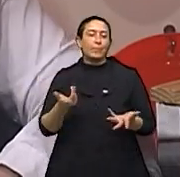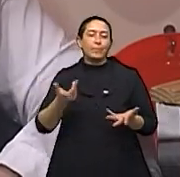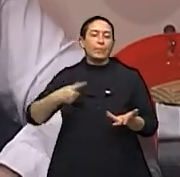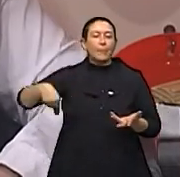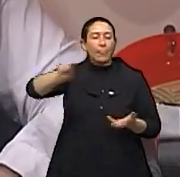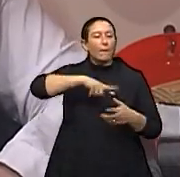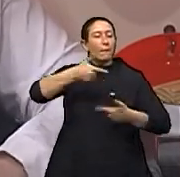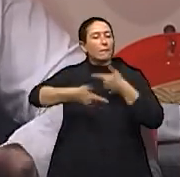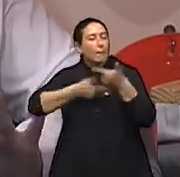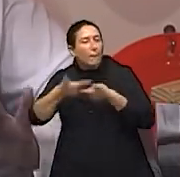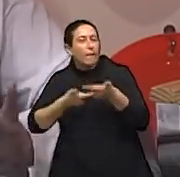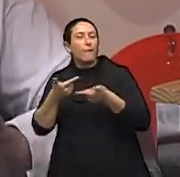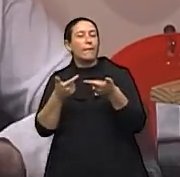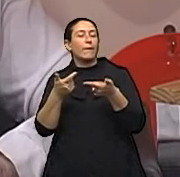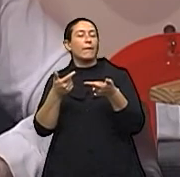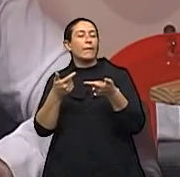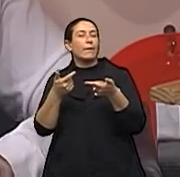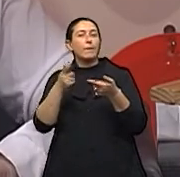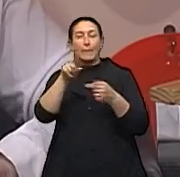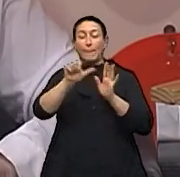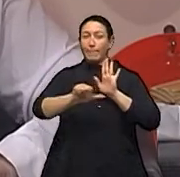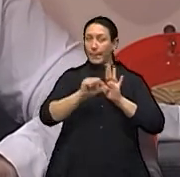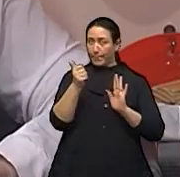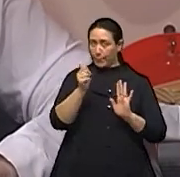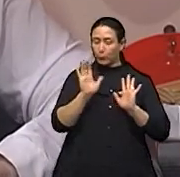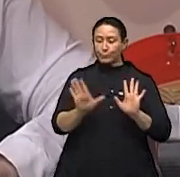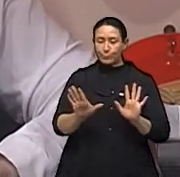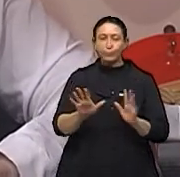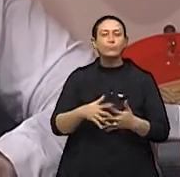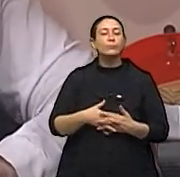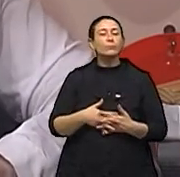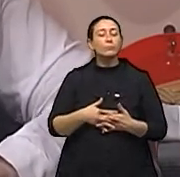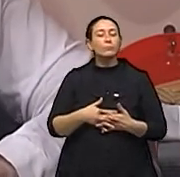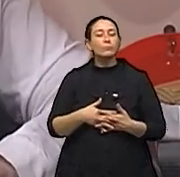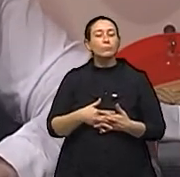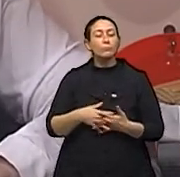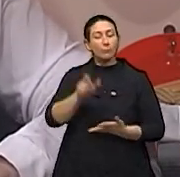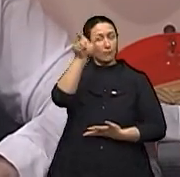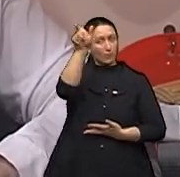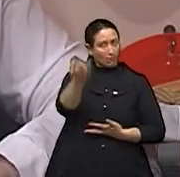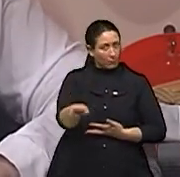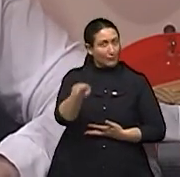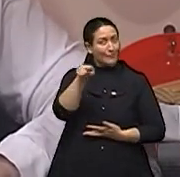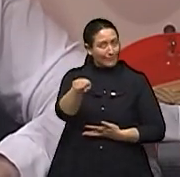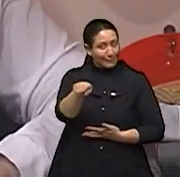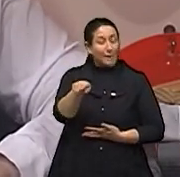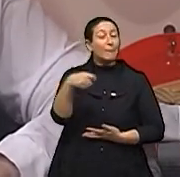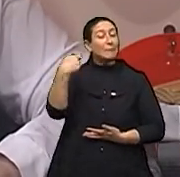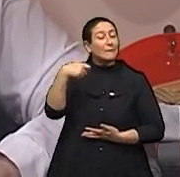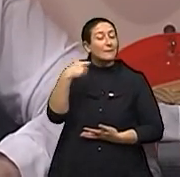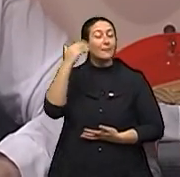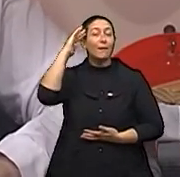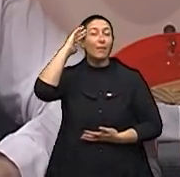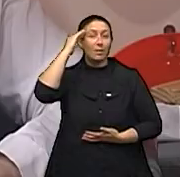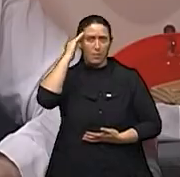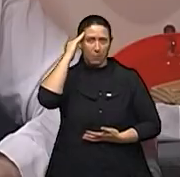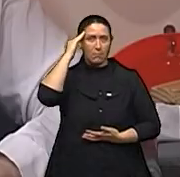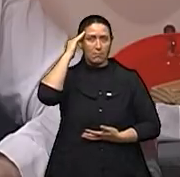primeiro, que essa pessoa entenda que ela não é.